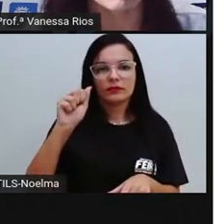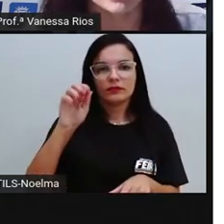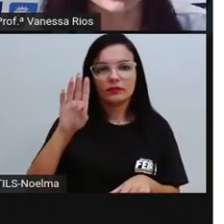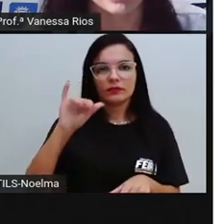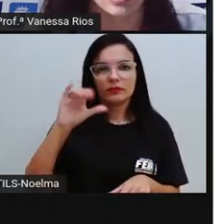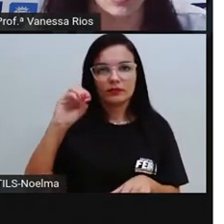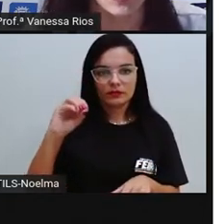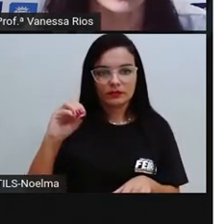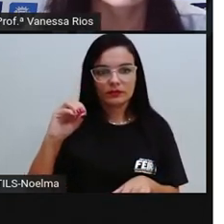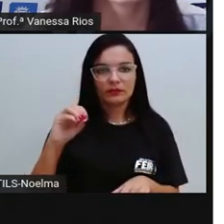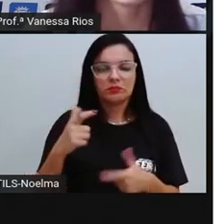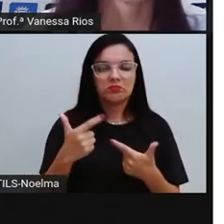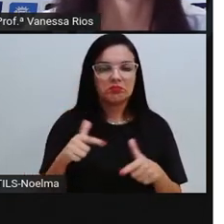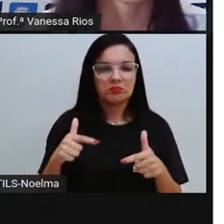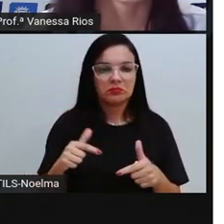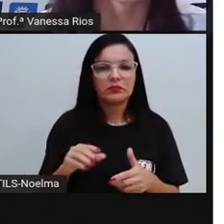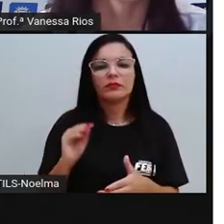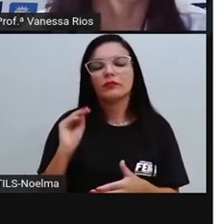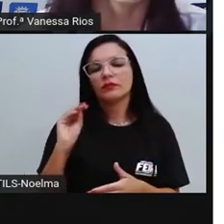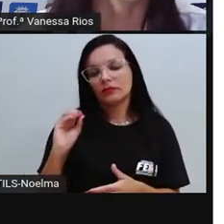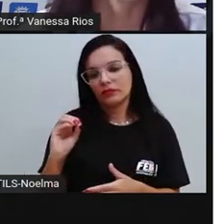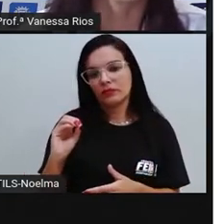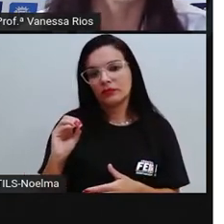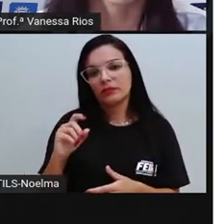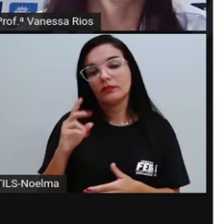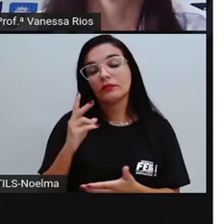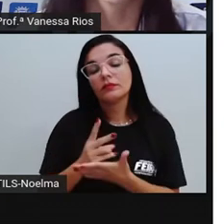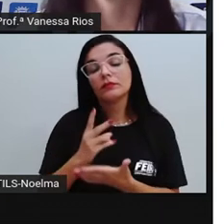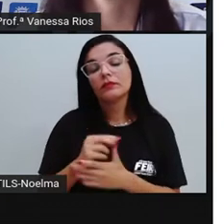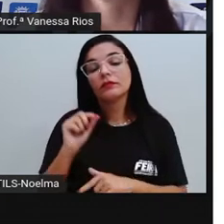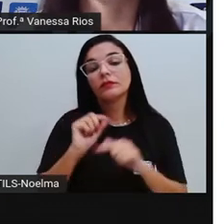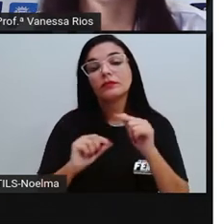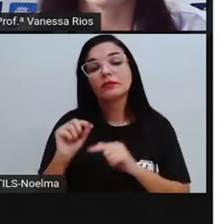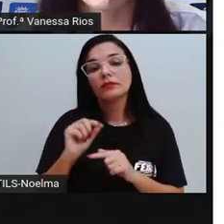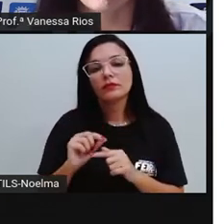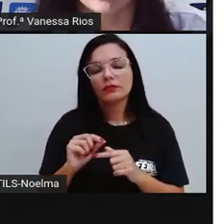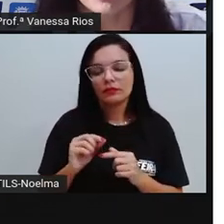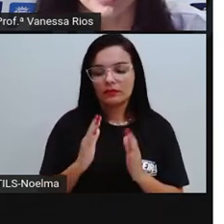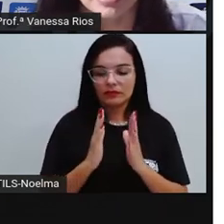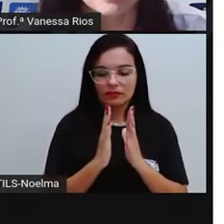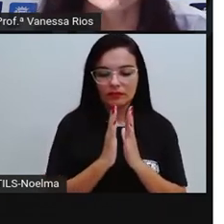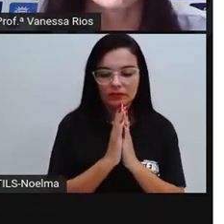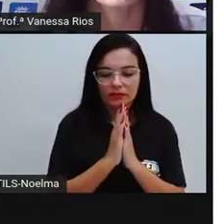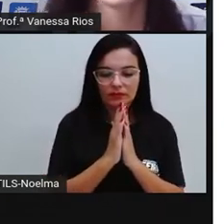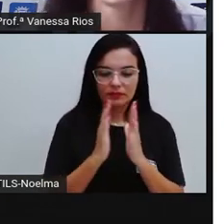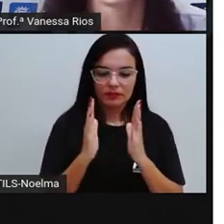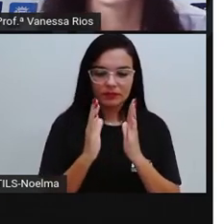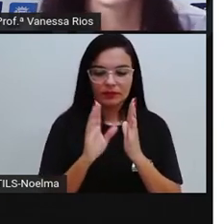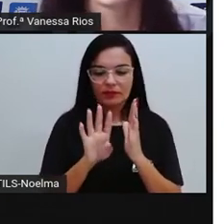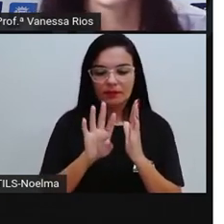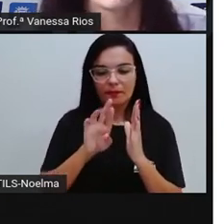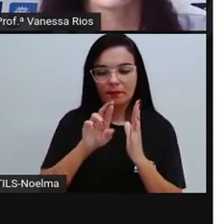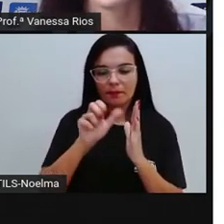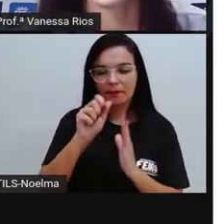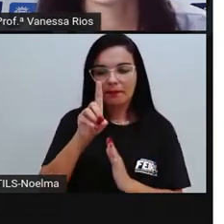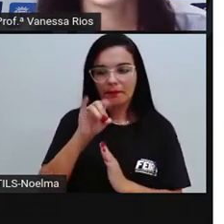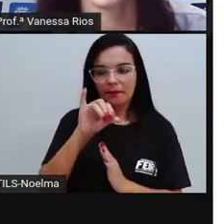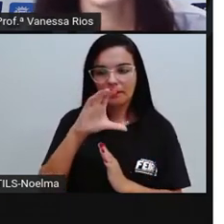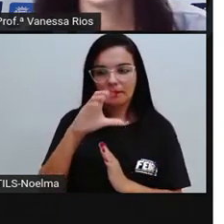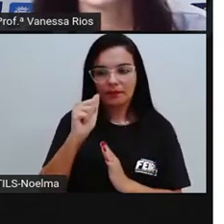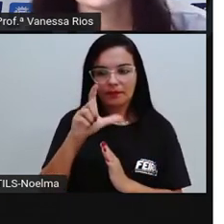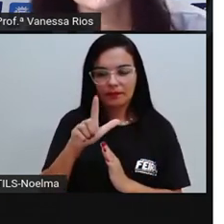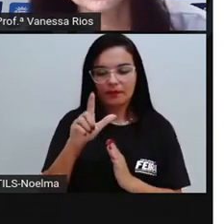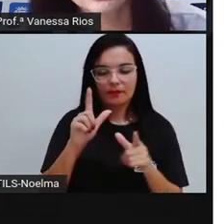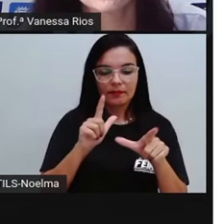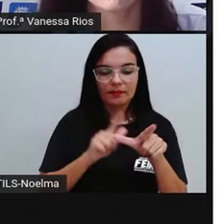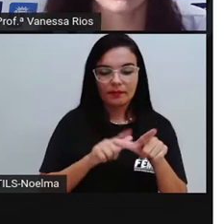termina aí com a letra O. Mas a gente percebe que o radical da palavra é o mesmo, né? E que apenas a